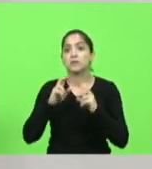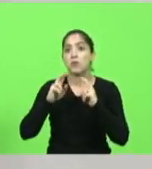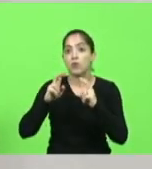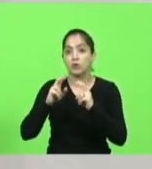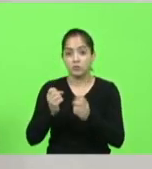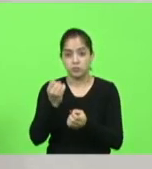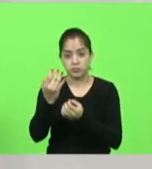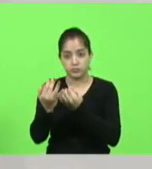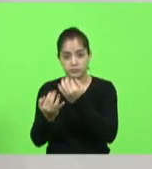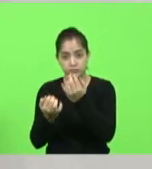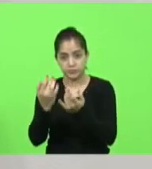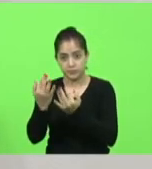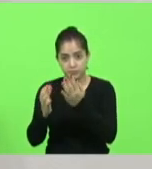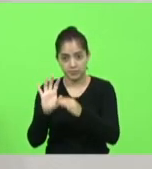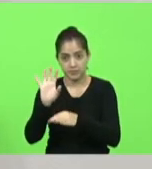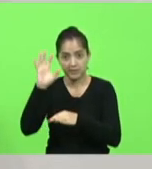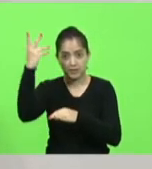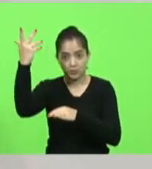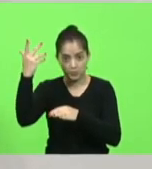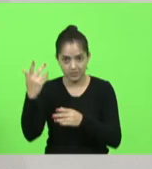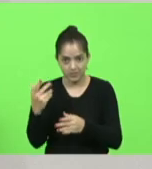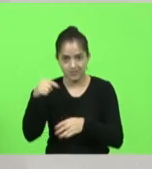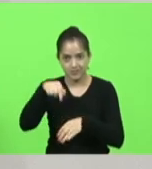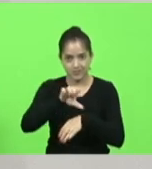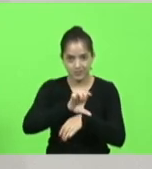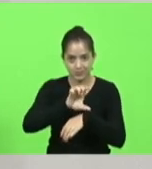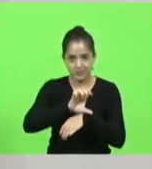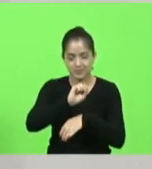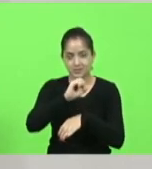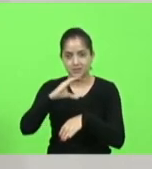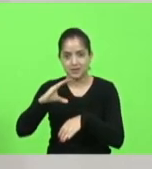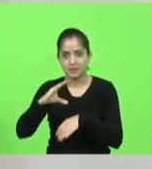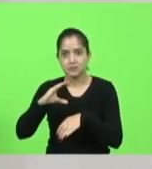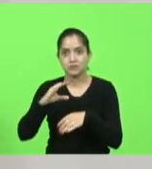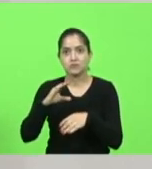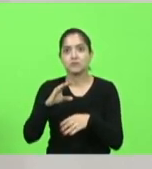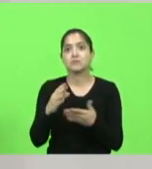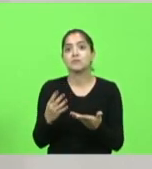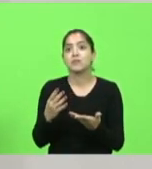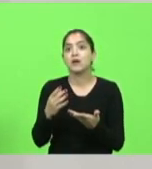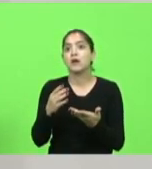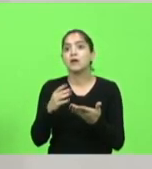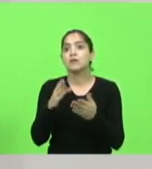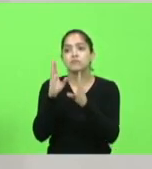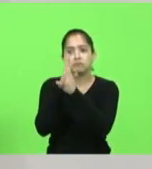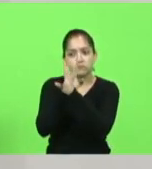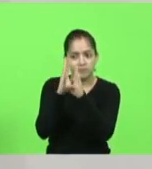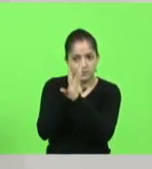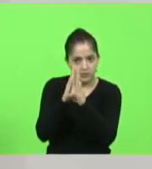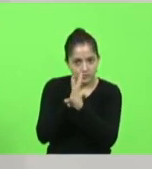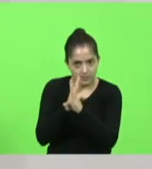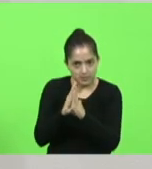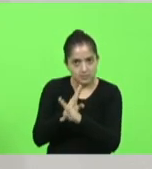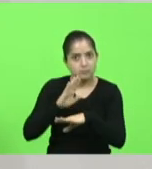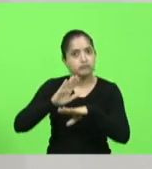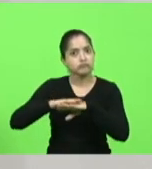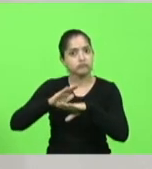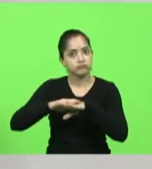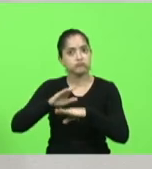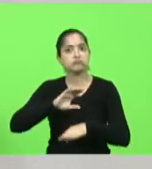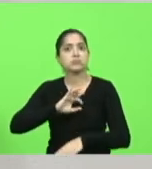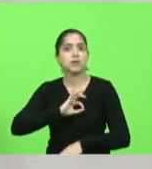aqui na capital e no estado de Santa Catarina, ataque, com a investigação da polícia civil, com a